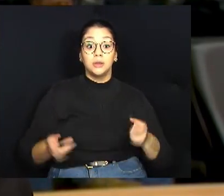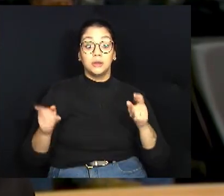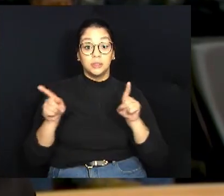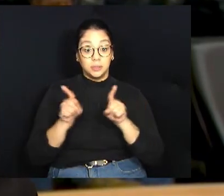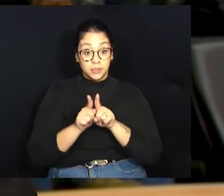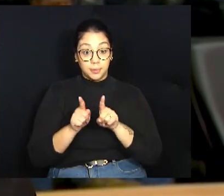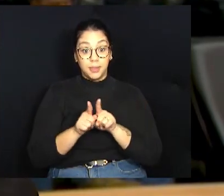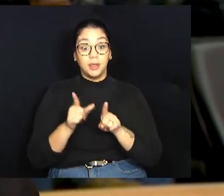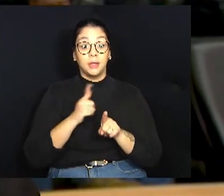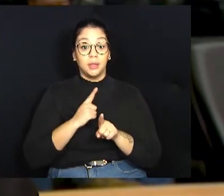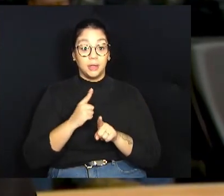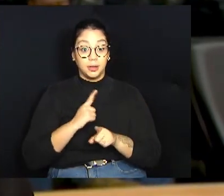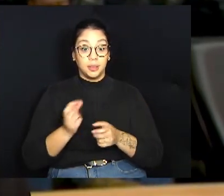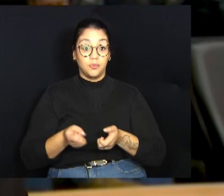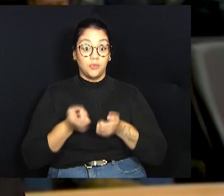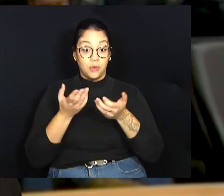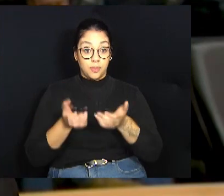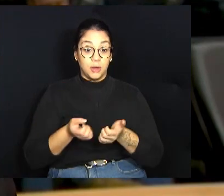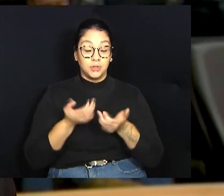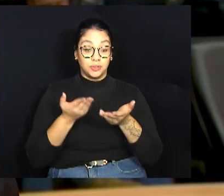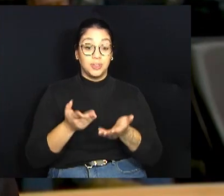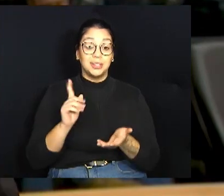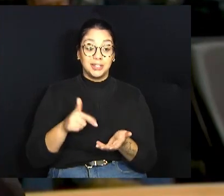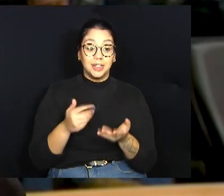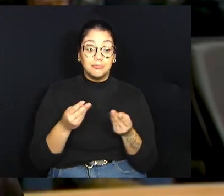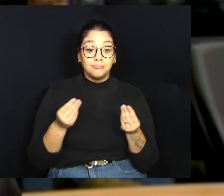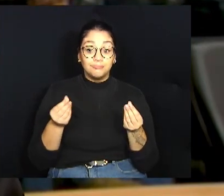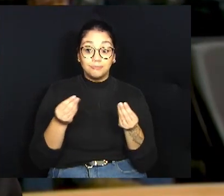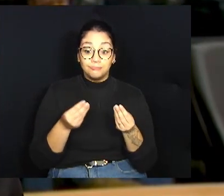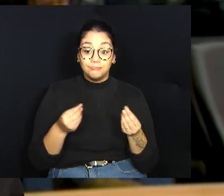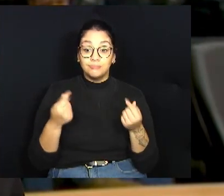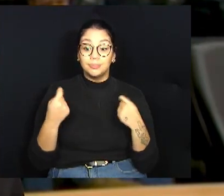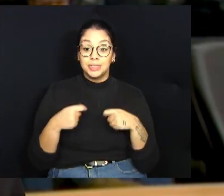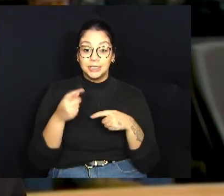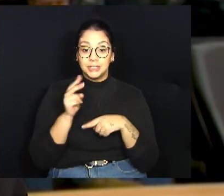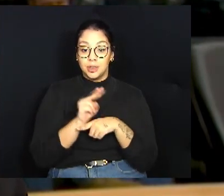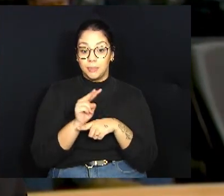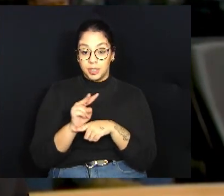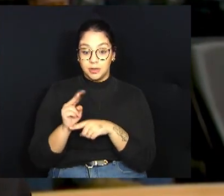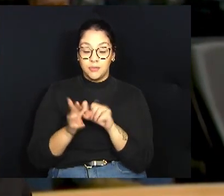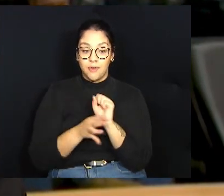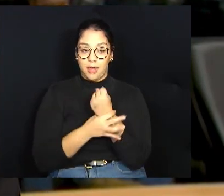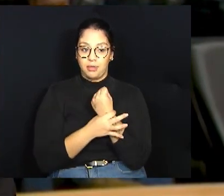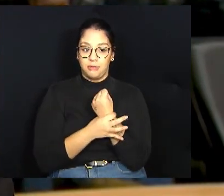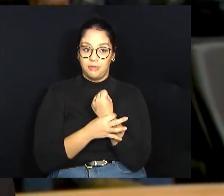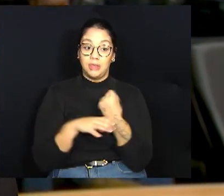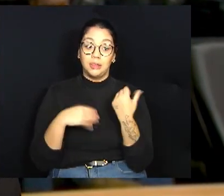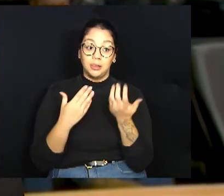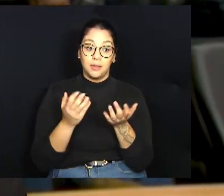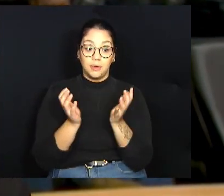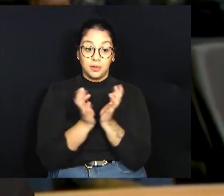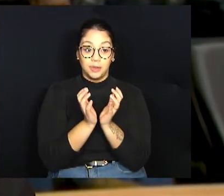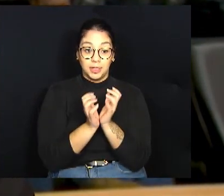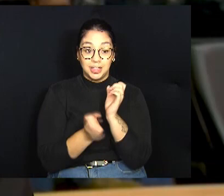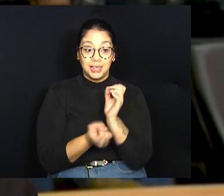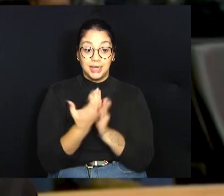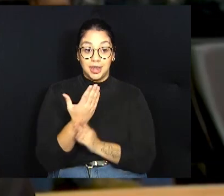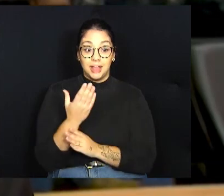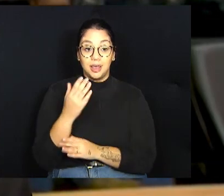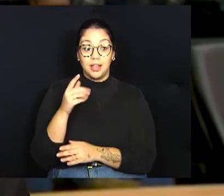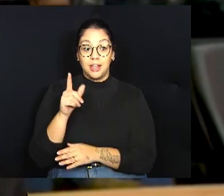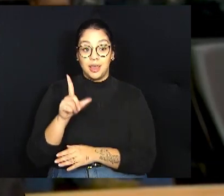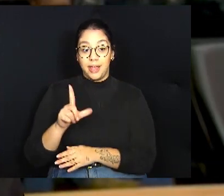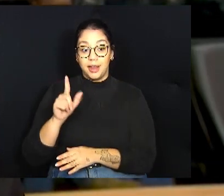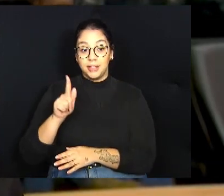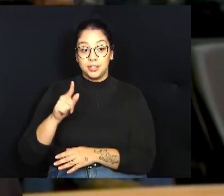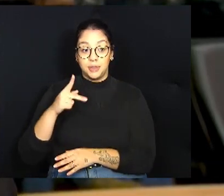sensíveis, que eles devem ser preservados. Então, esse comitê para a implantação da LGPD é